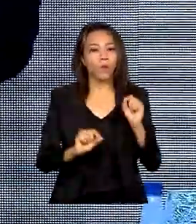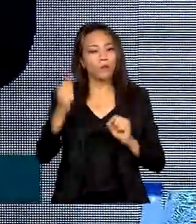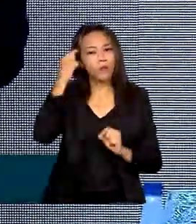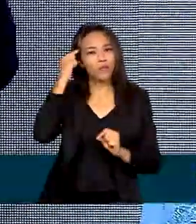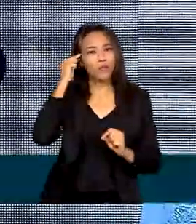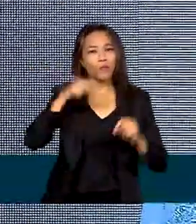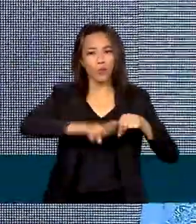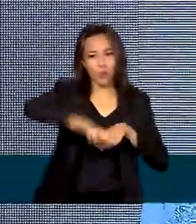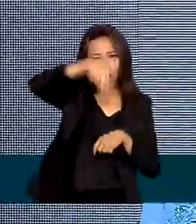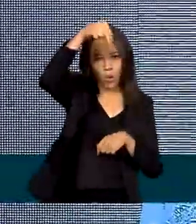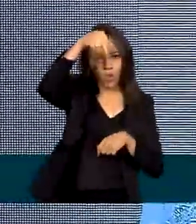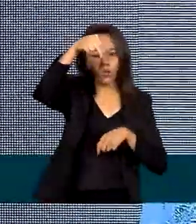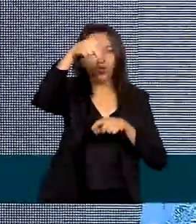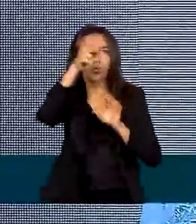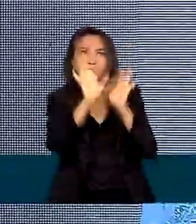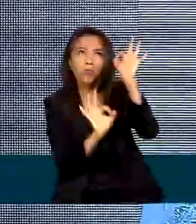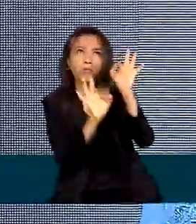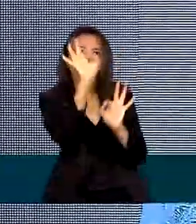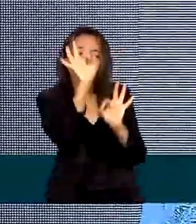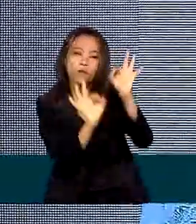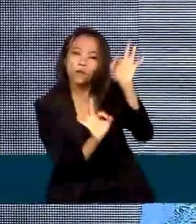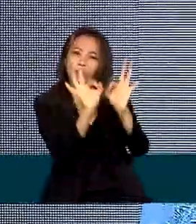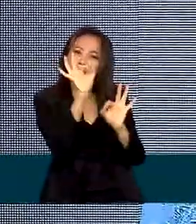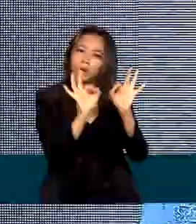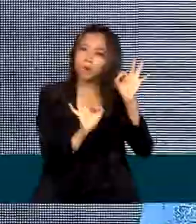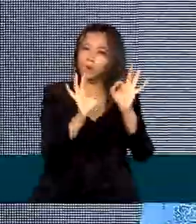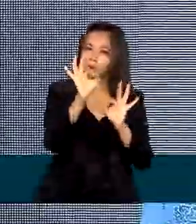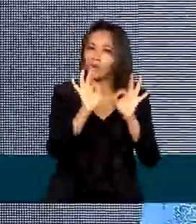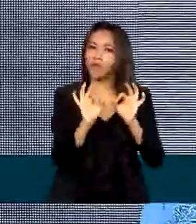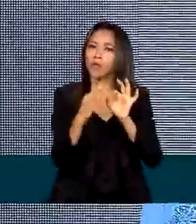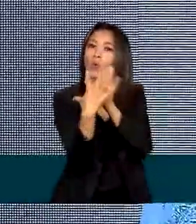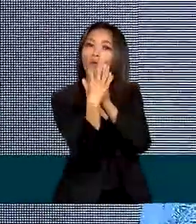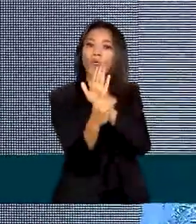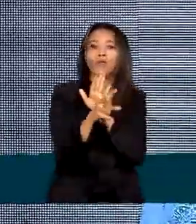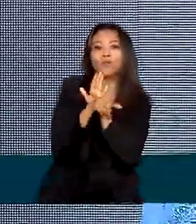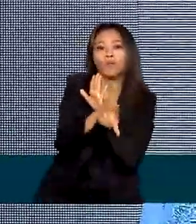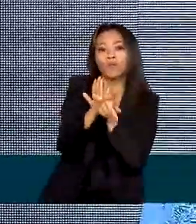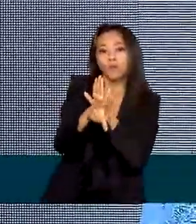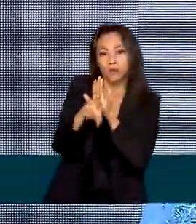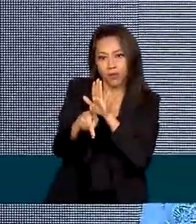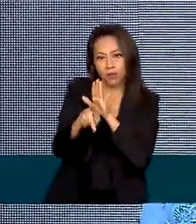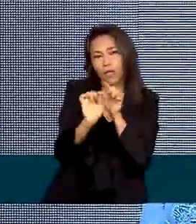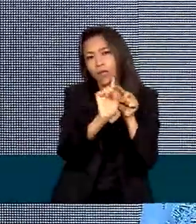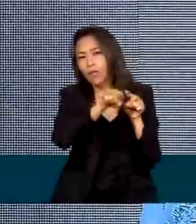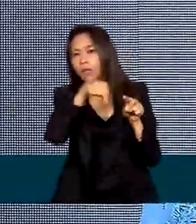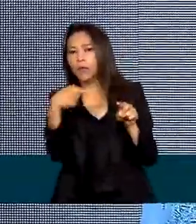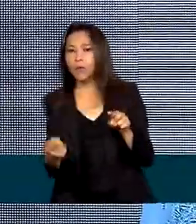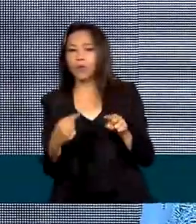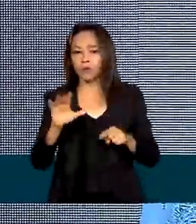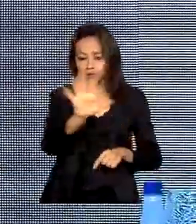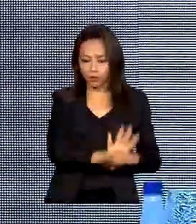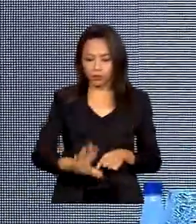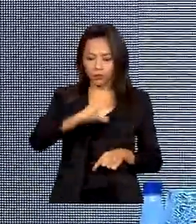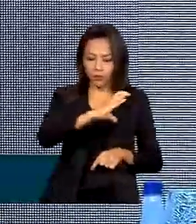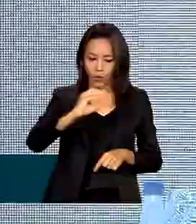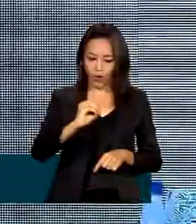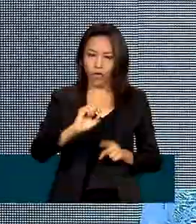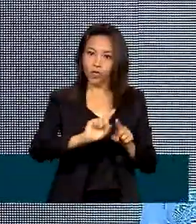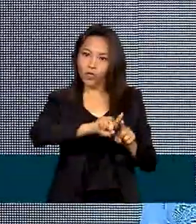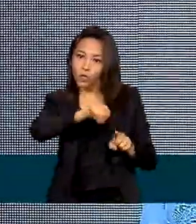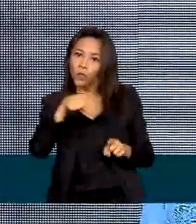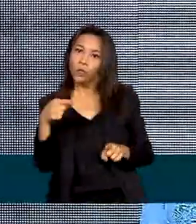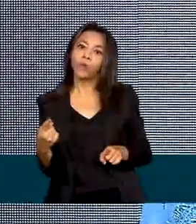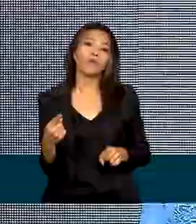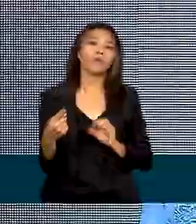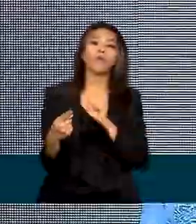norte do país, que vai ser feito num formato possivelmente de PPP, depois um outro no centro-oeste e um outro no interior, em